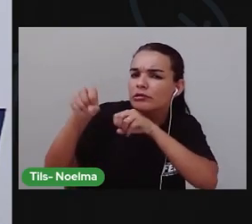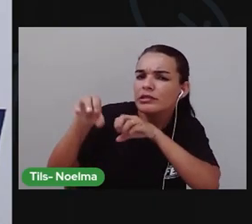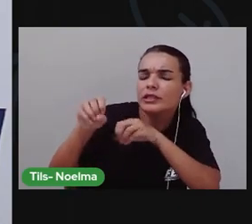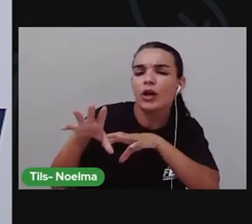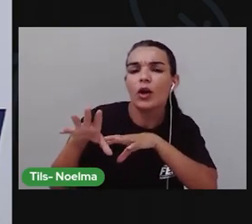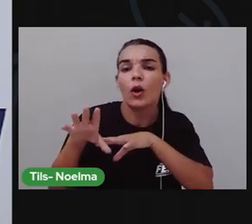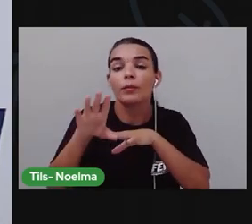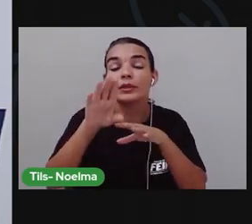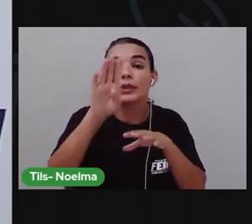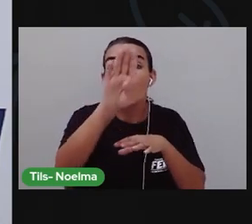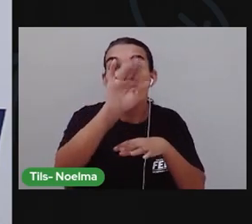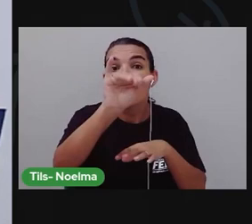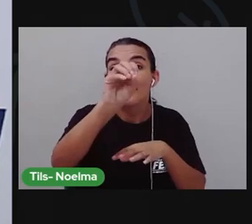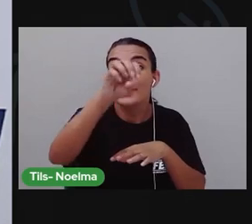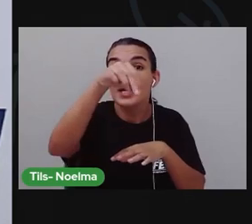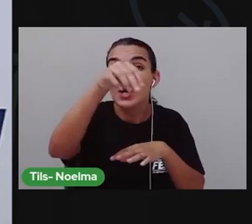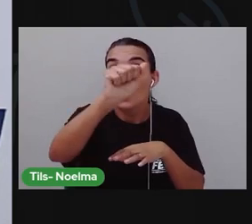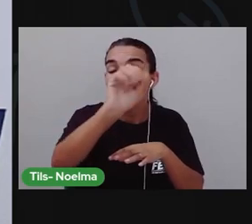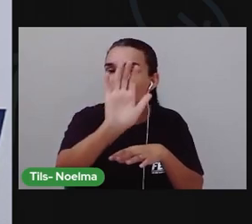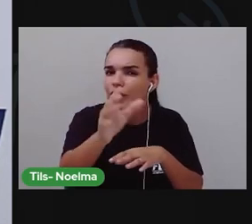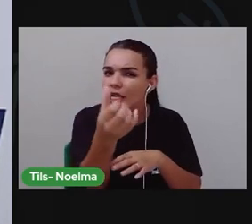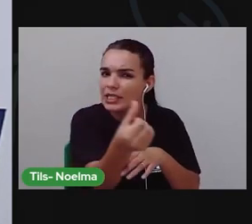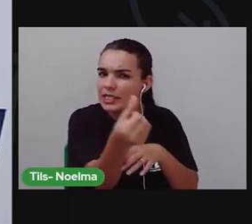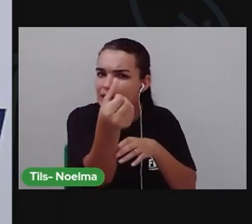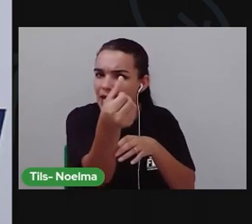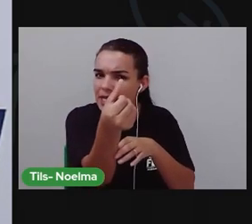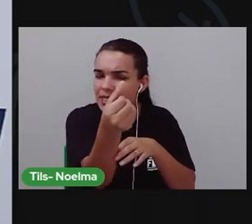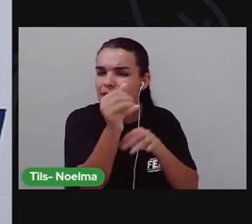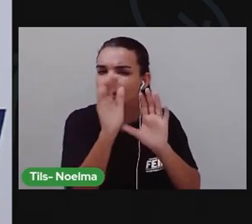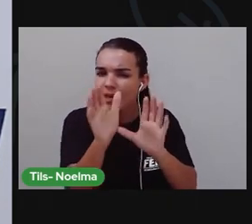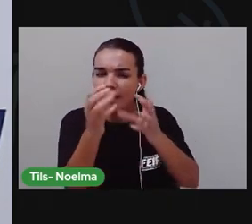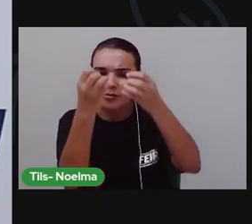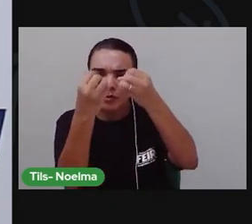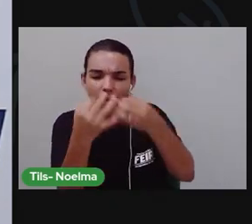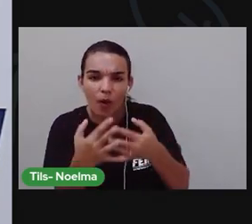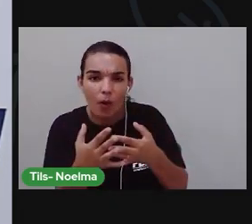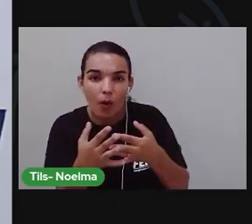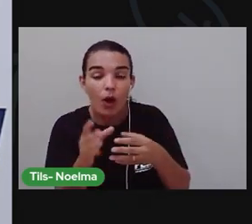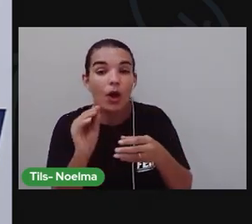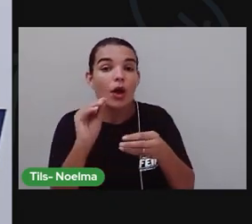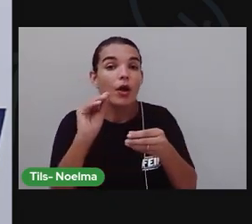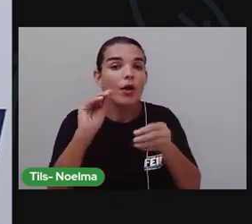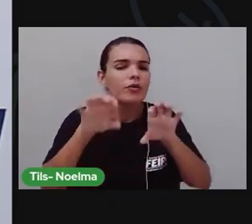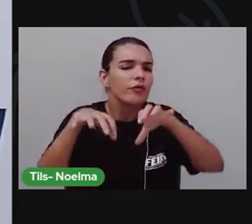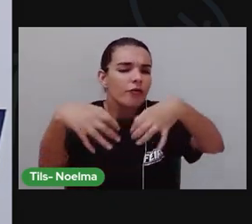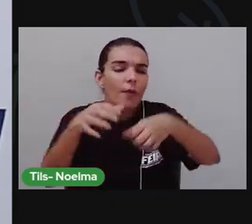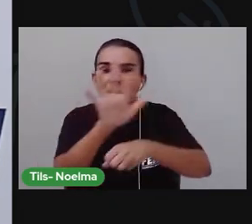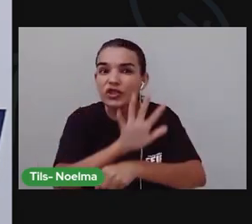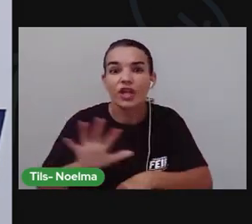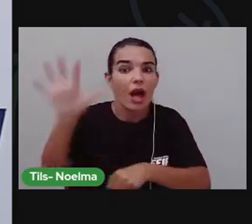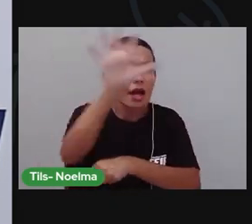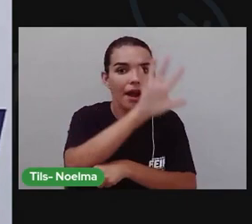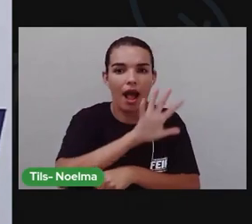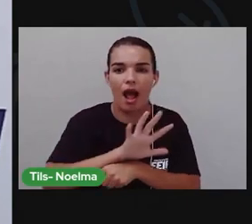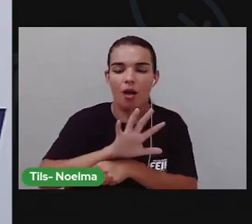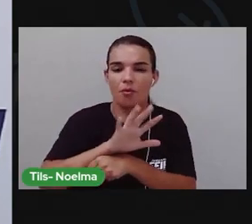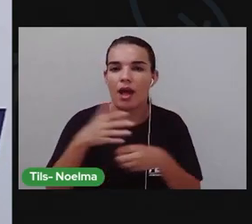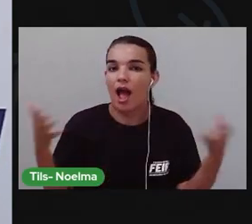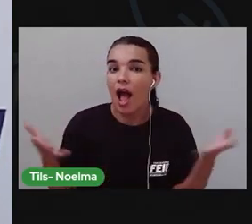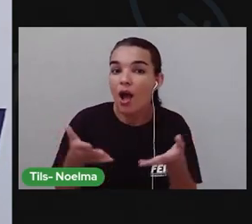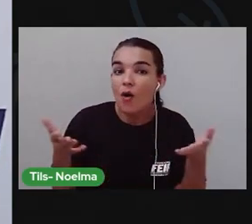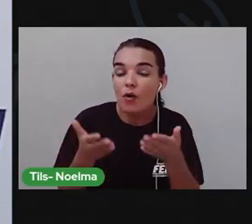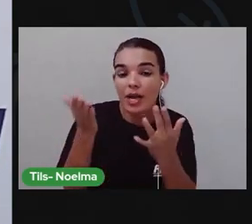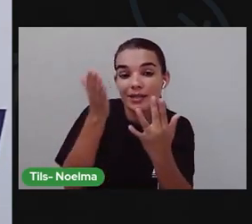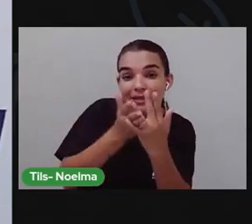biomas Na verdade Só que nós falamos Sobre o bioma De forma mais geral A gente não